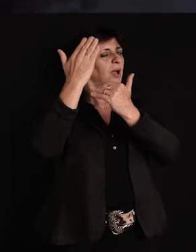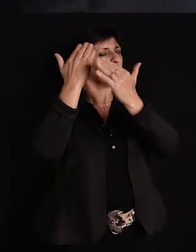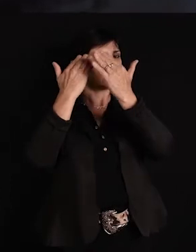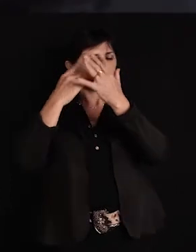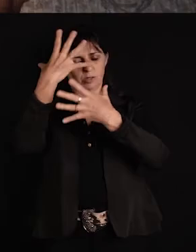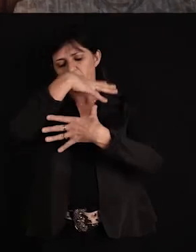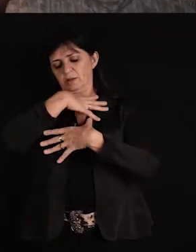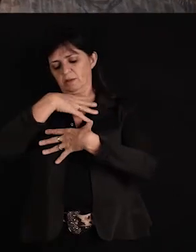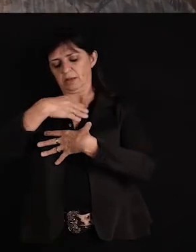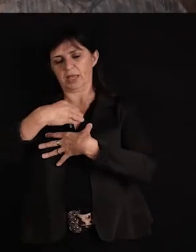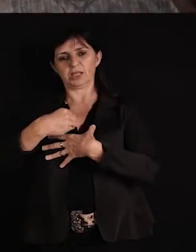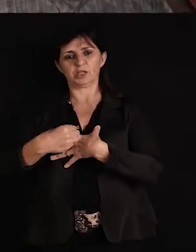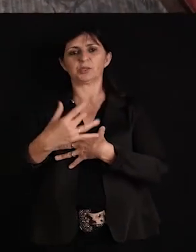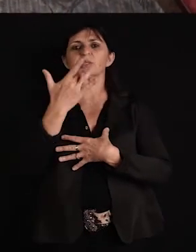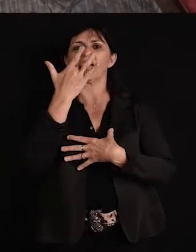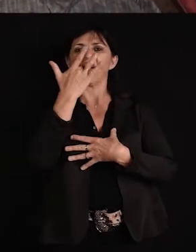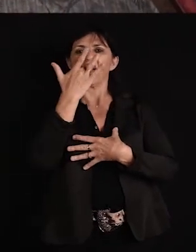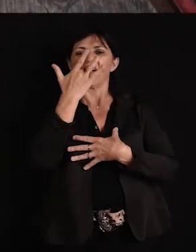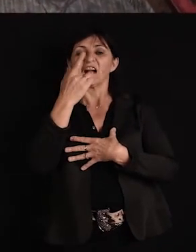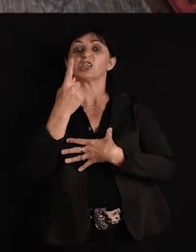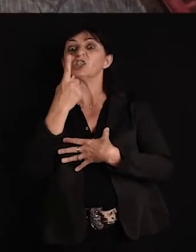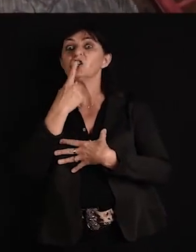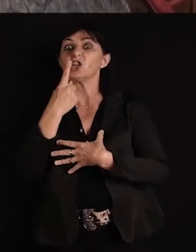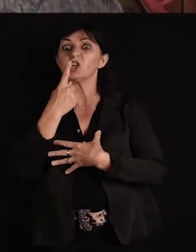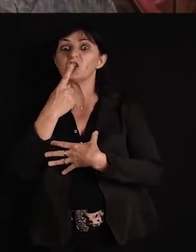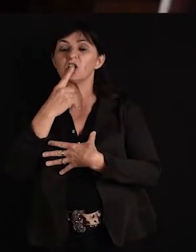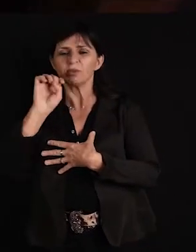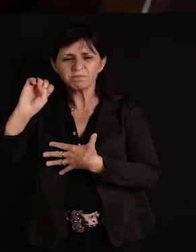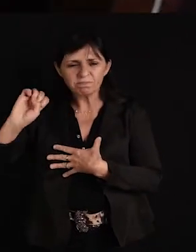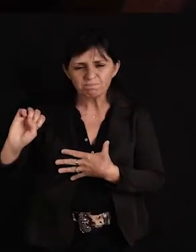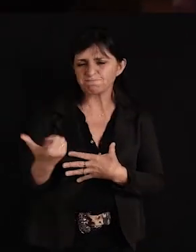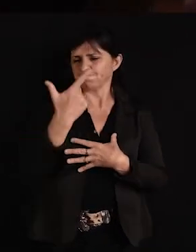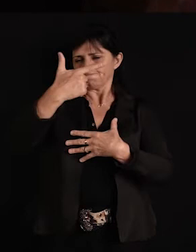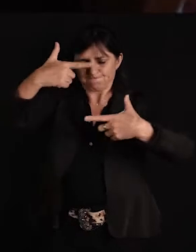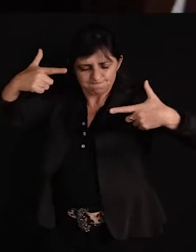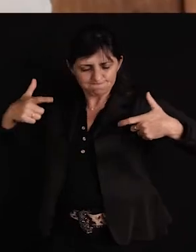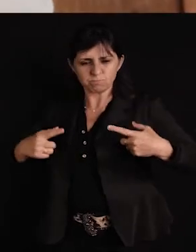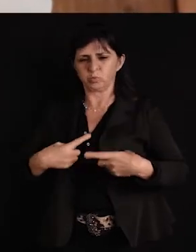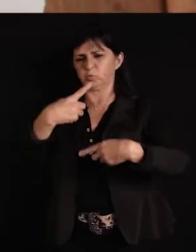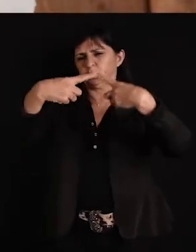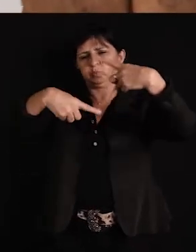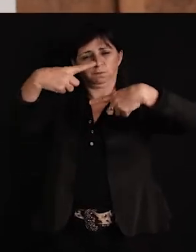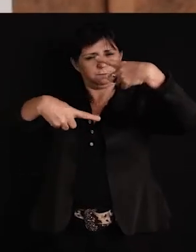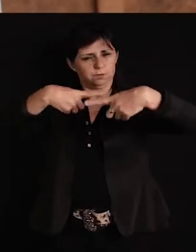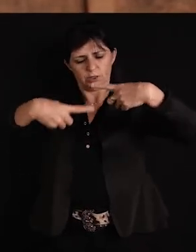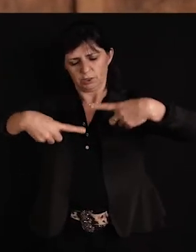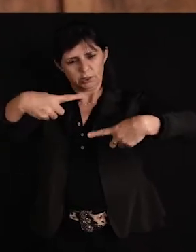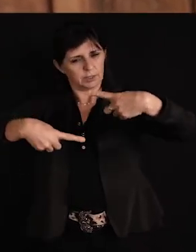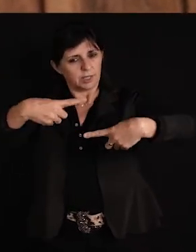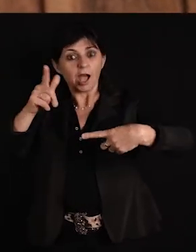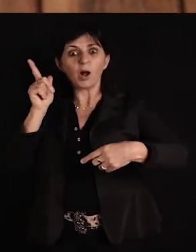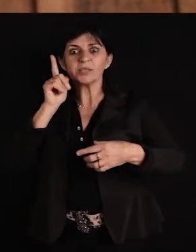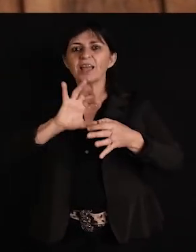brancos e vermelhos, degladiaram ideais de liberdade,